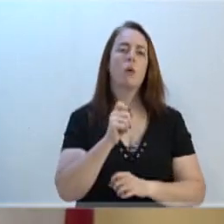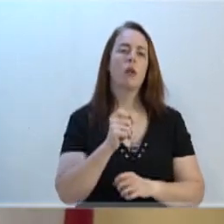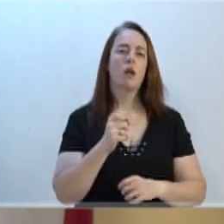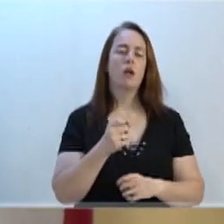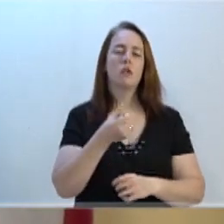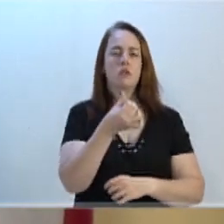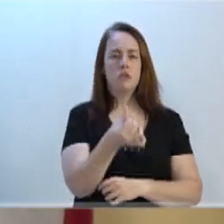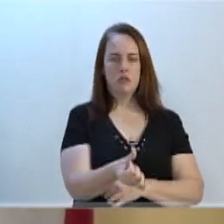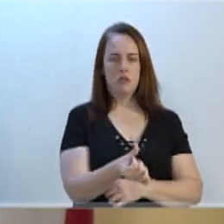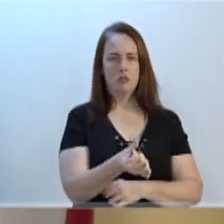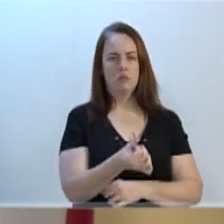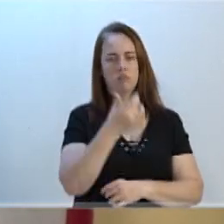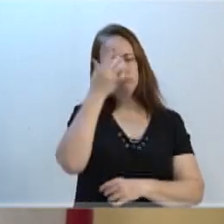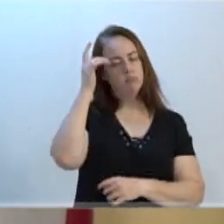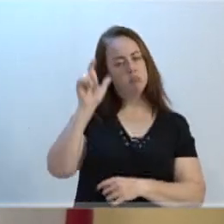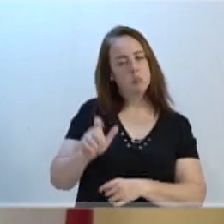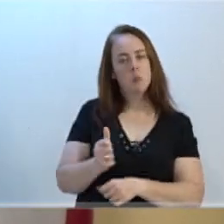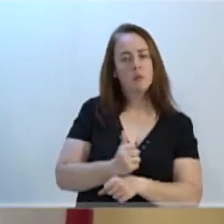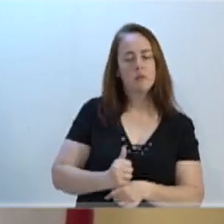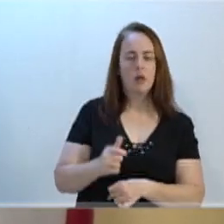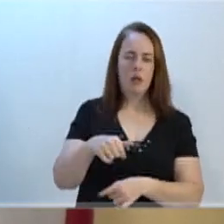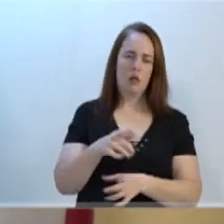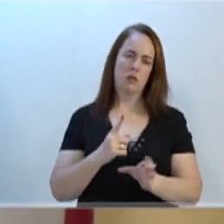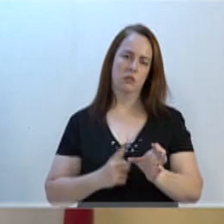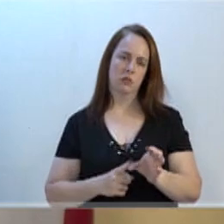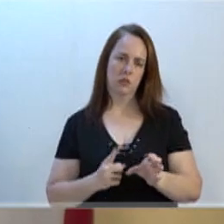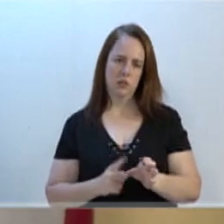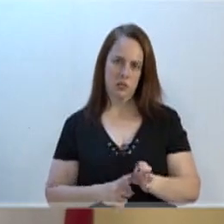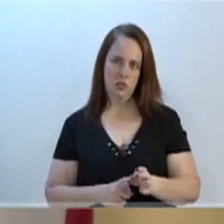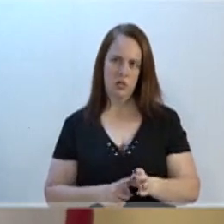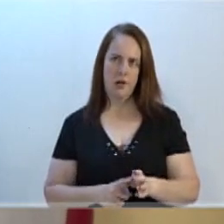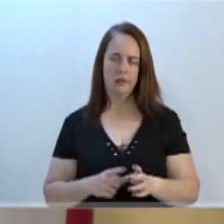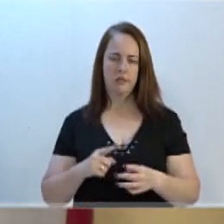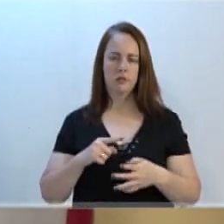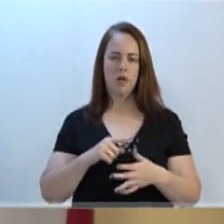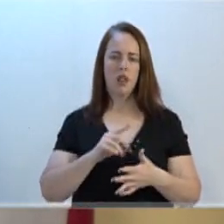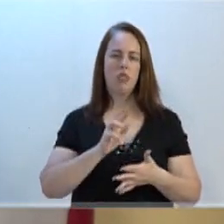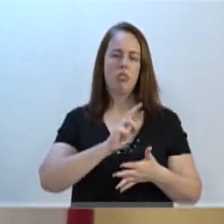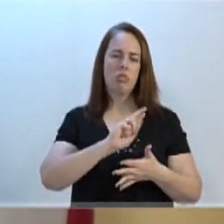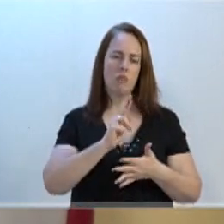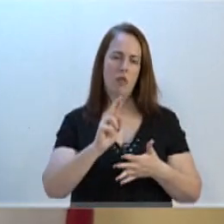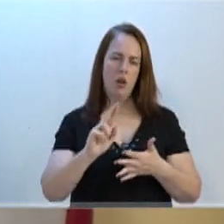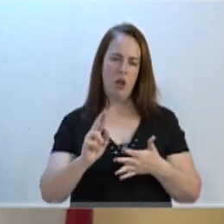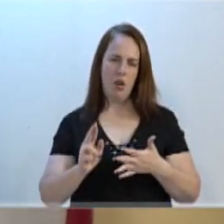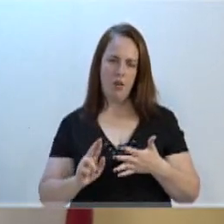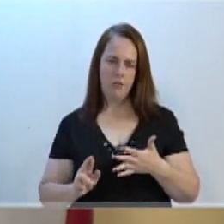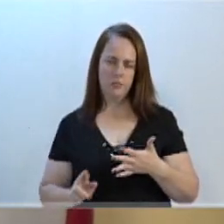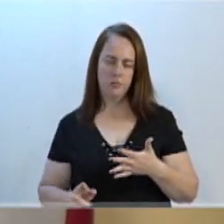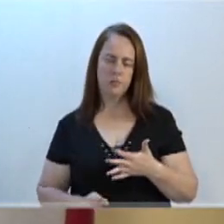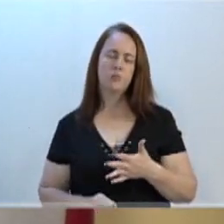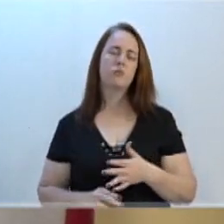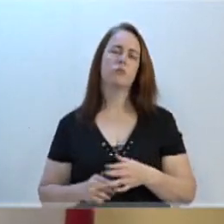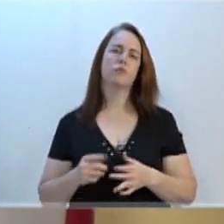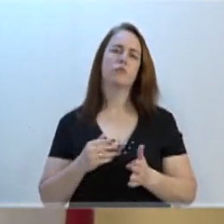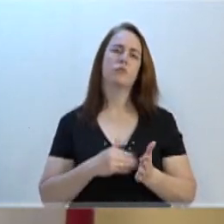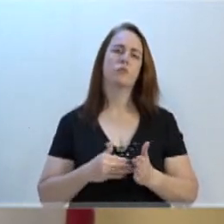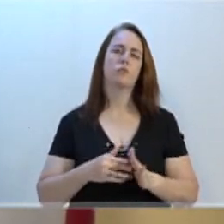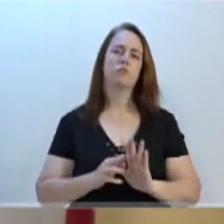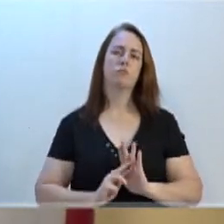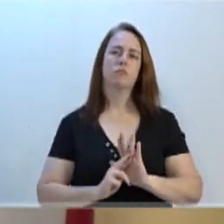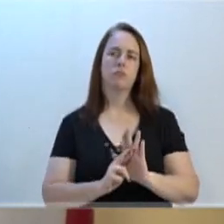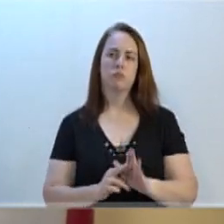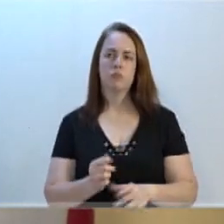disposição aqui na nossa cidade, doutor Roland, José Henrique, seu Leandro, doutor Jonas,